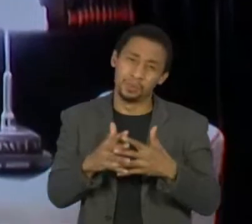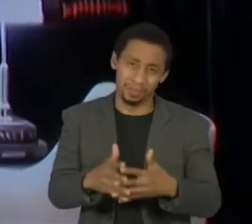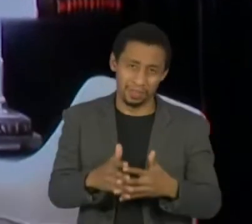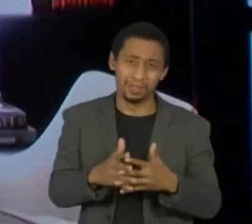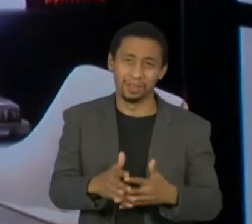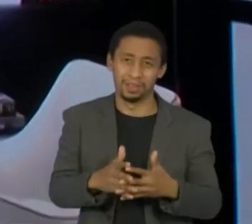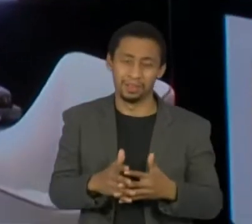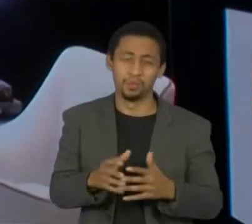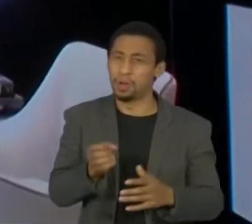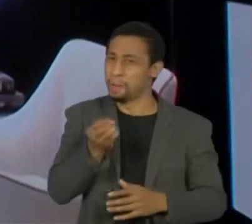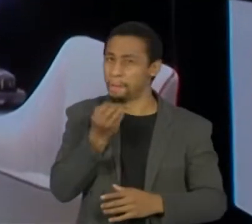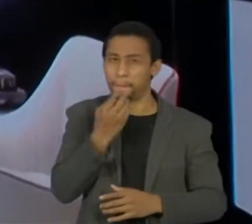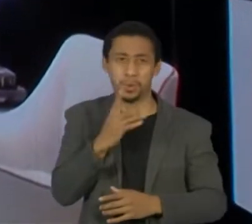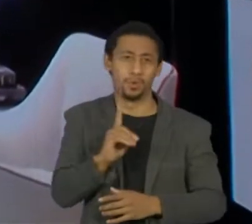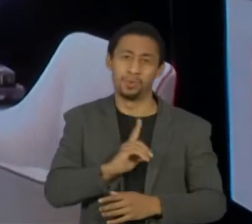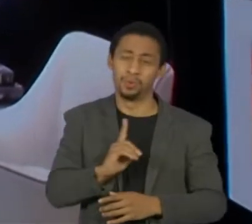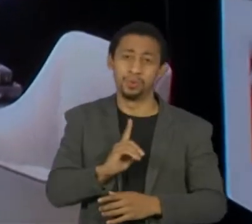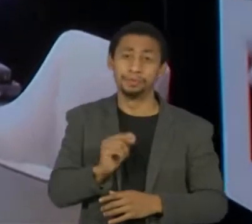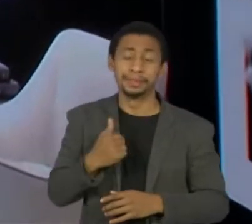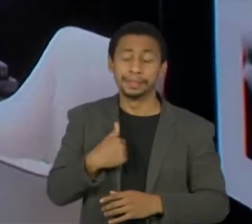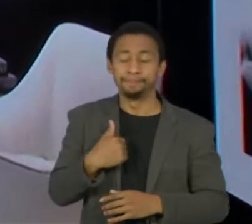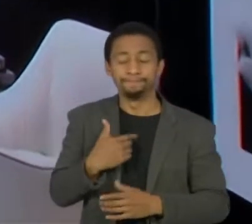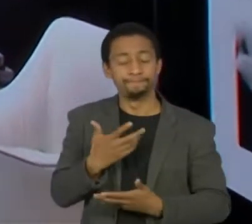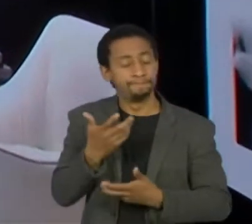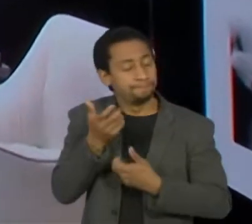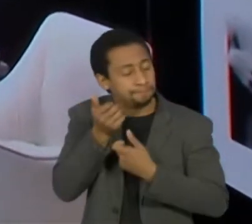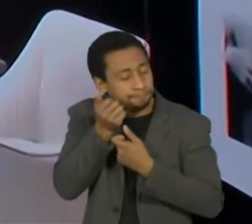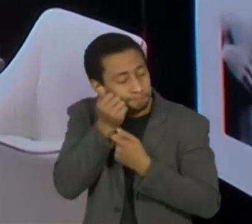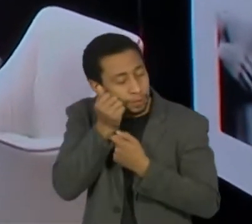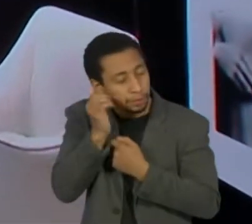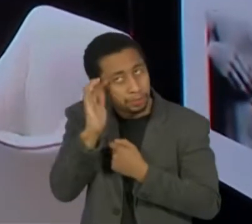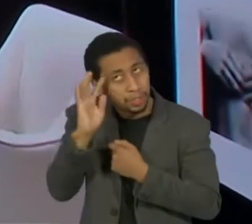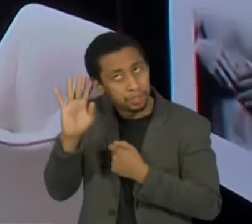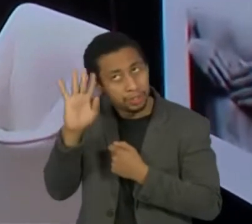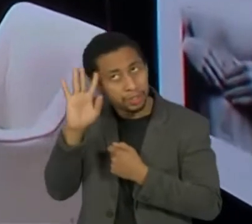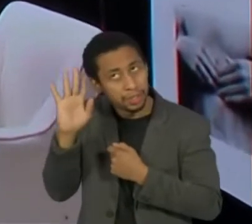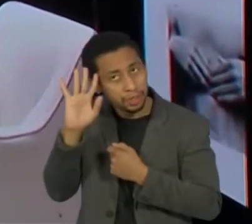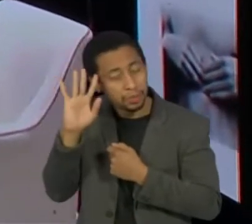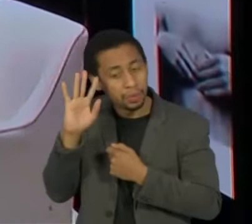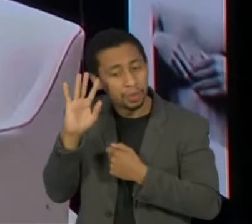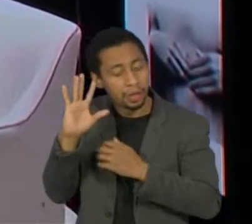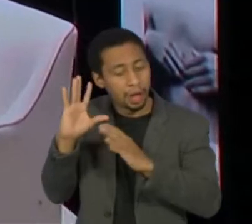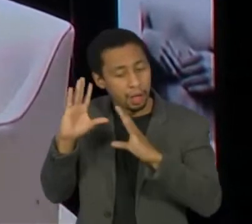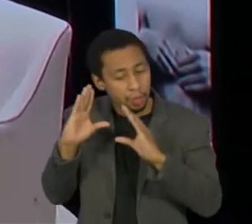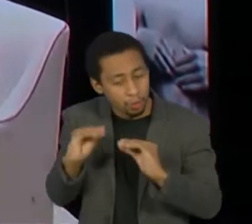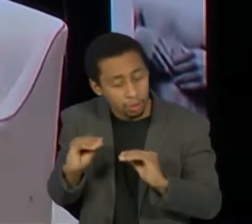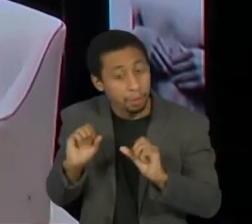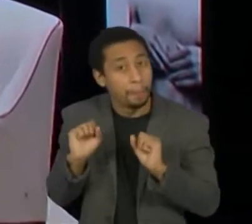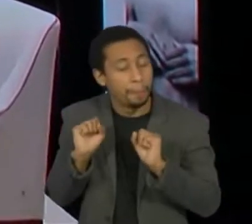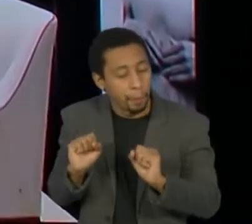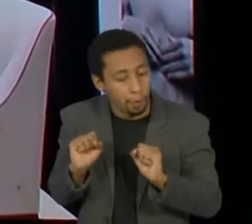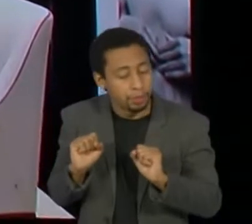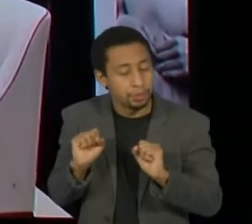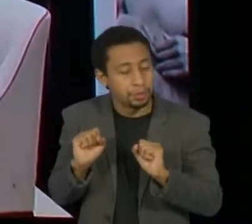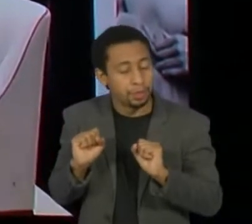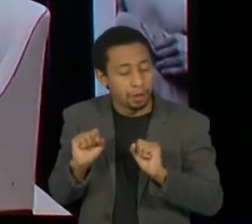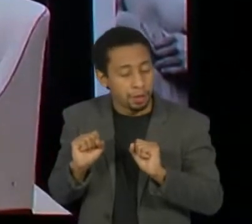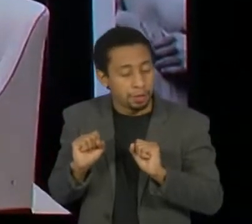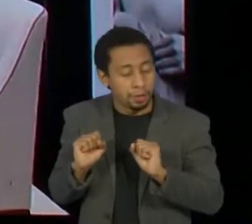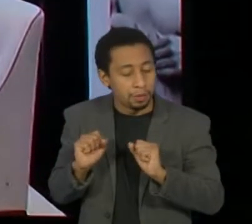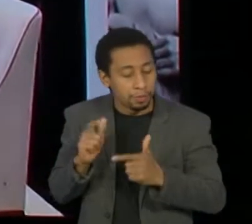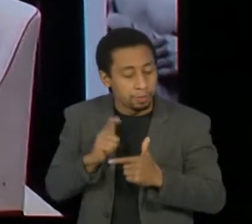uma boa sensação você dormir, me ajudando que, ao longo da noite, possa ter alguma circunstância